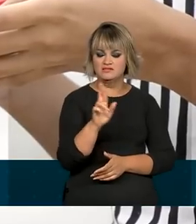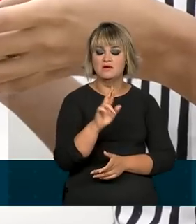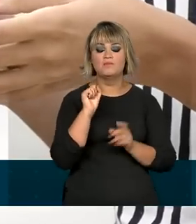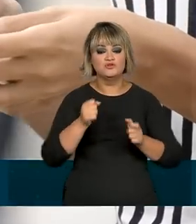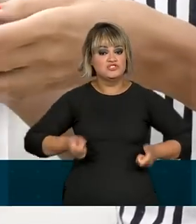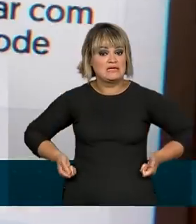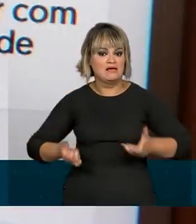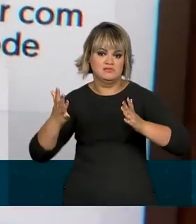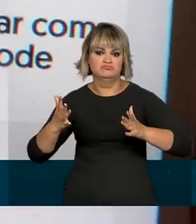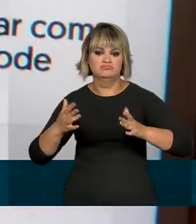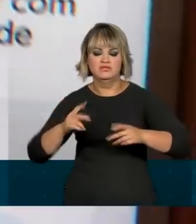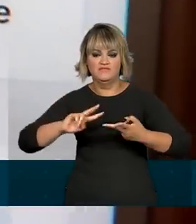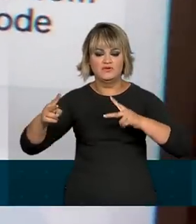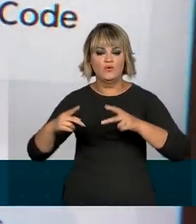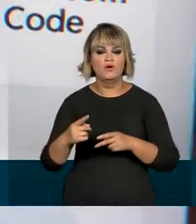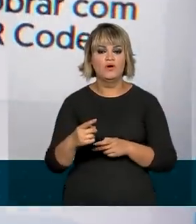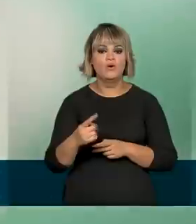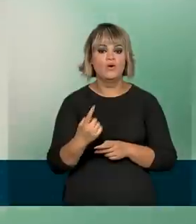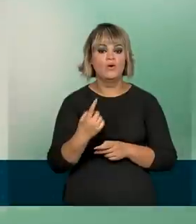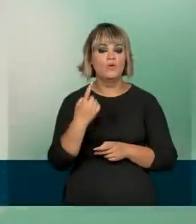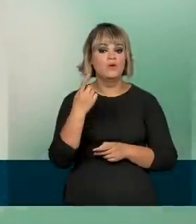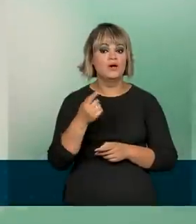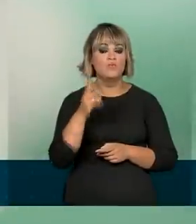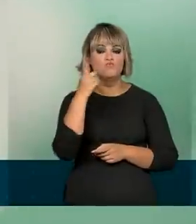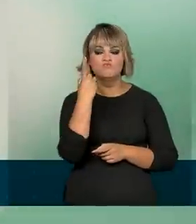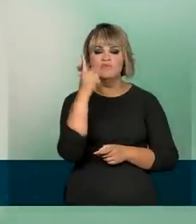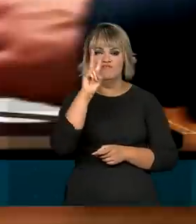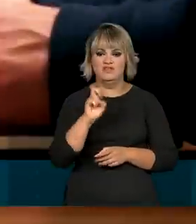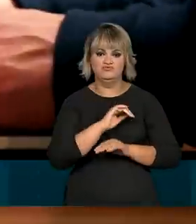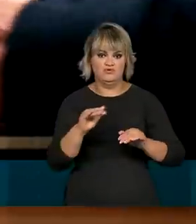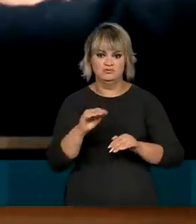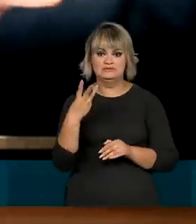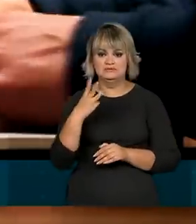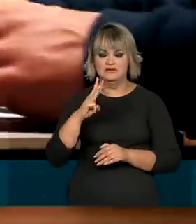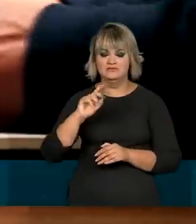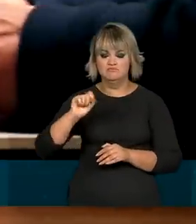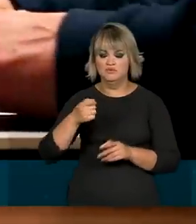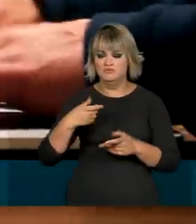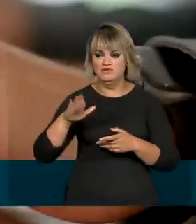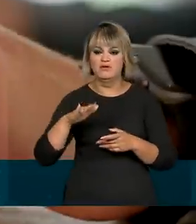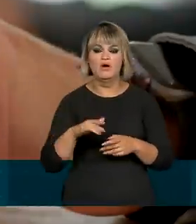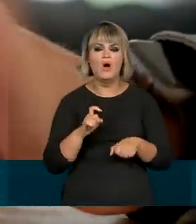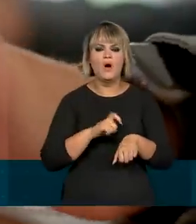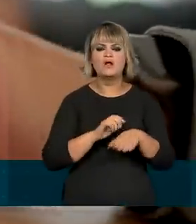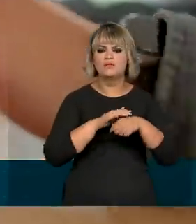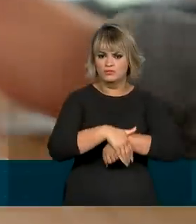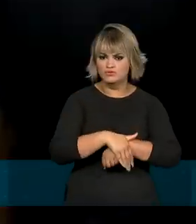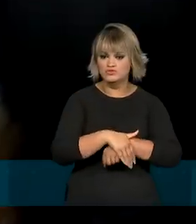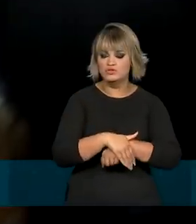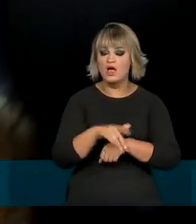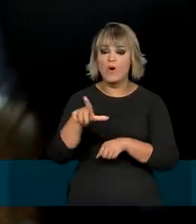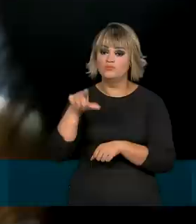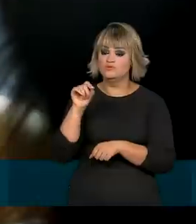gastar todo esse valor em apenas uma transação. Outra alteração ao horário noturno passa a ser